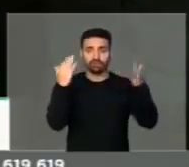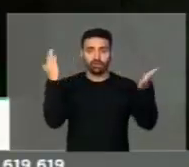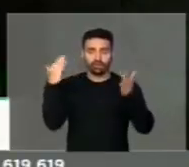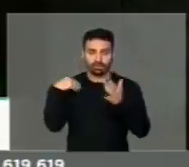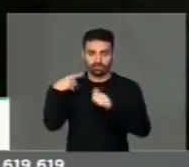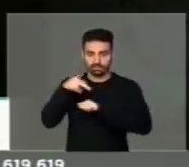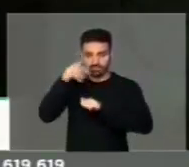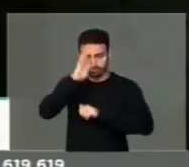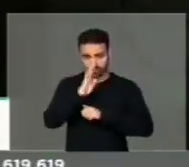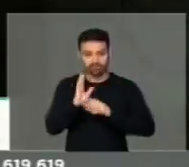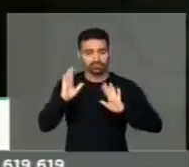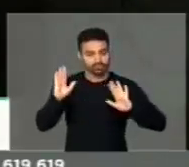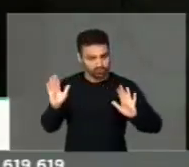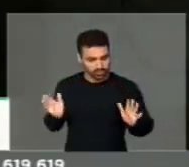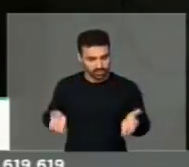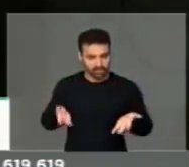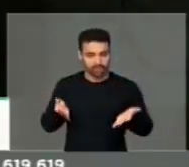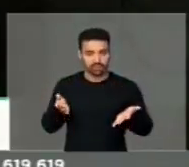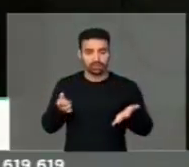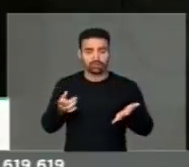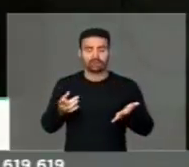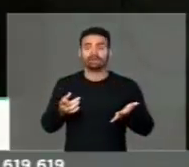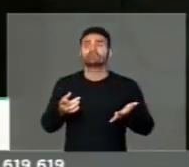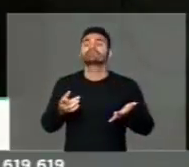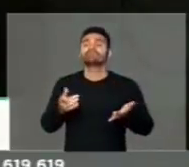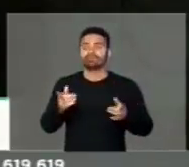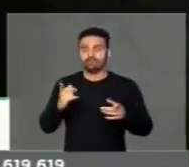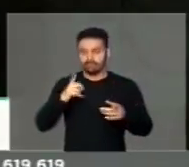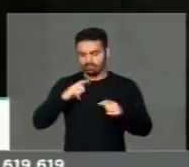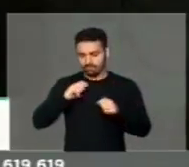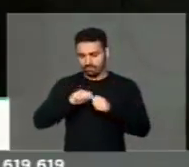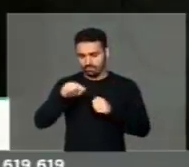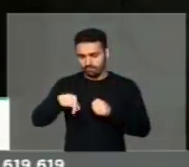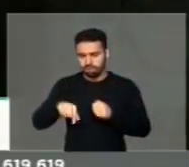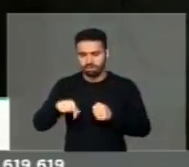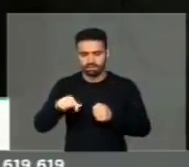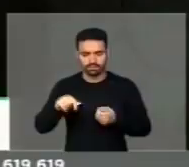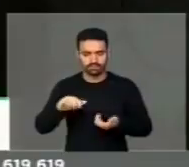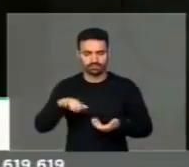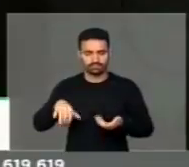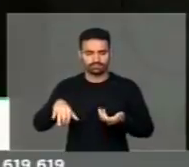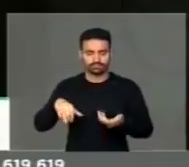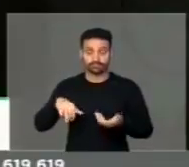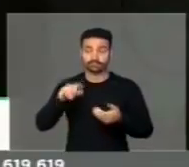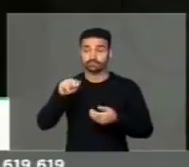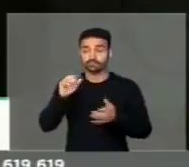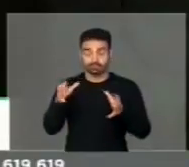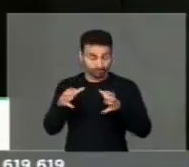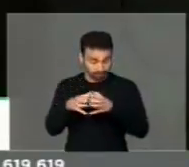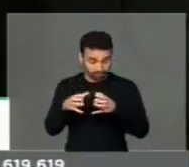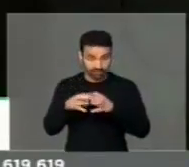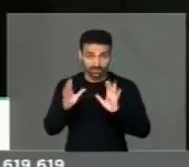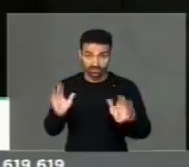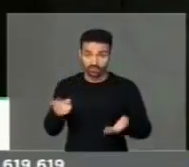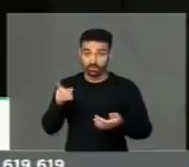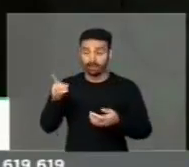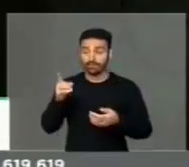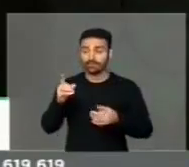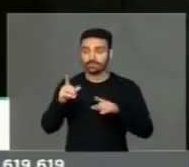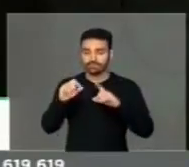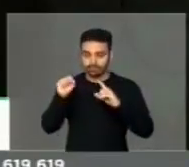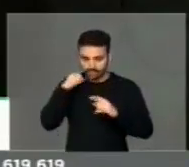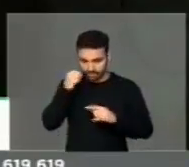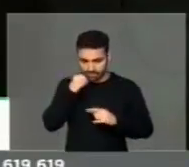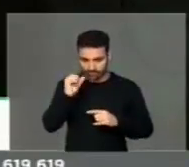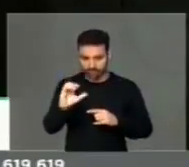Esse é um debate que já vem sendo tratado aqui nesse Congresso. O próprio presidente Renan Calheiros também já nos ouviu sobre isso, o senador